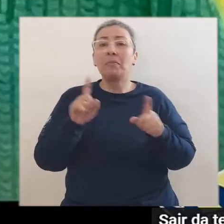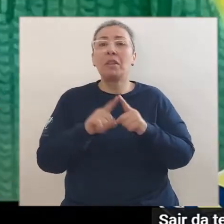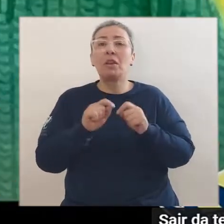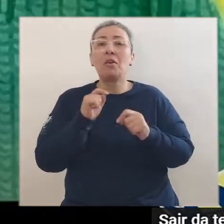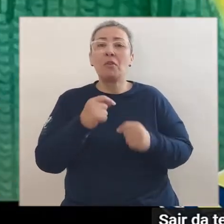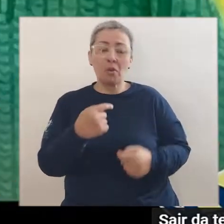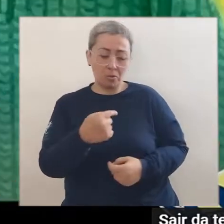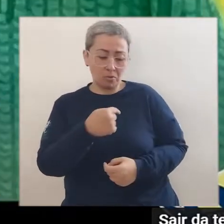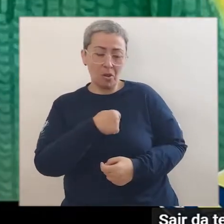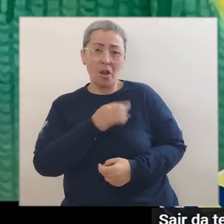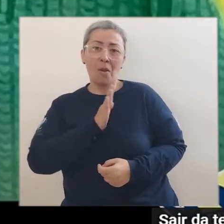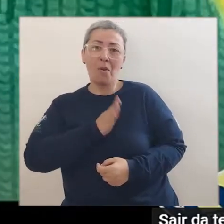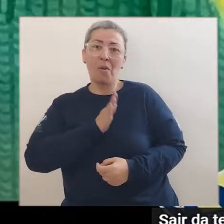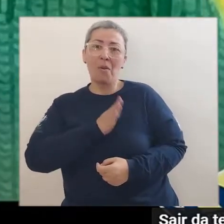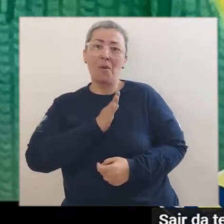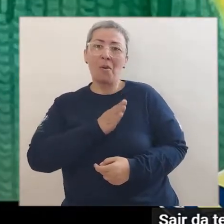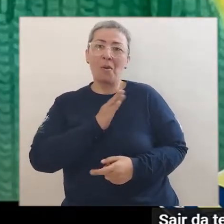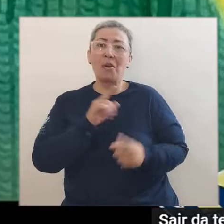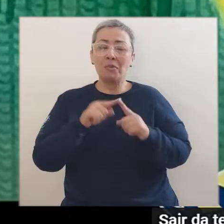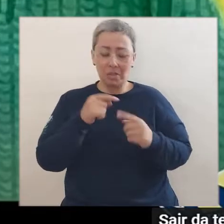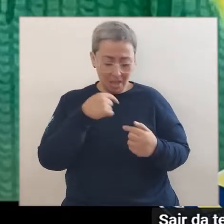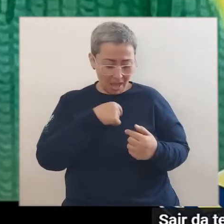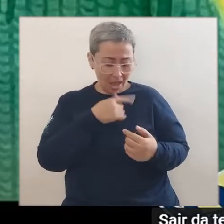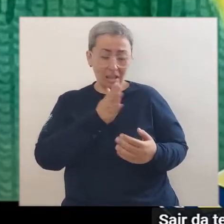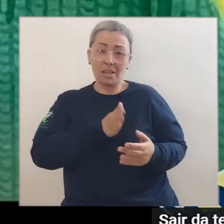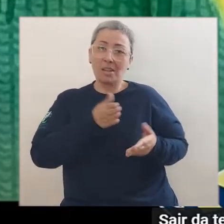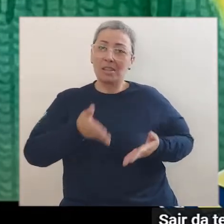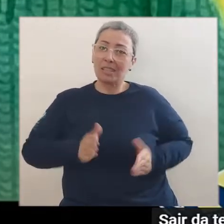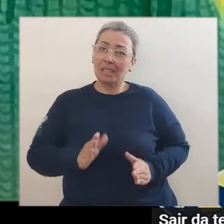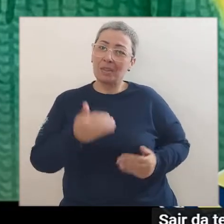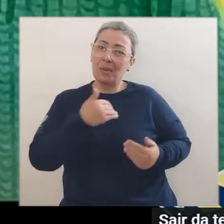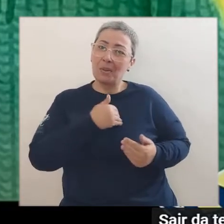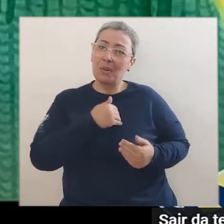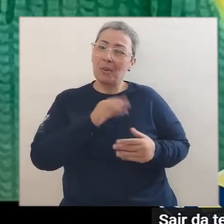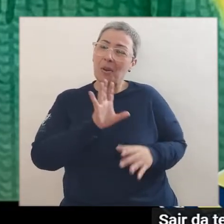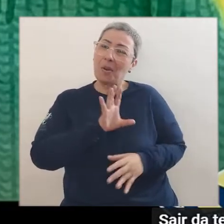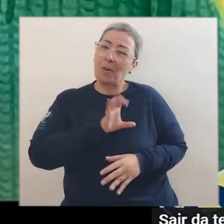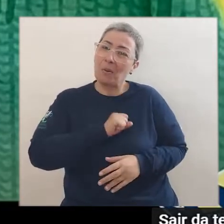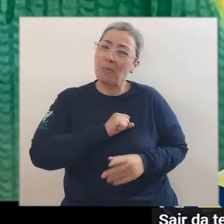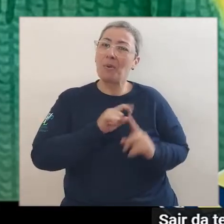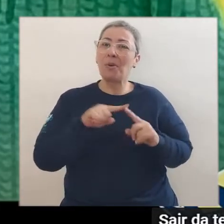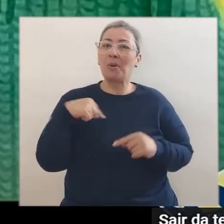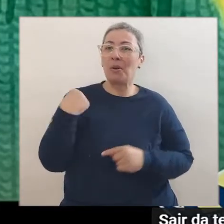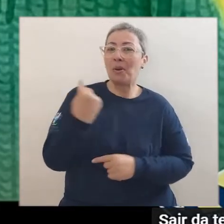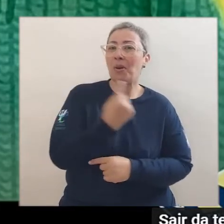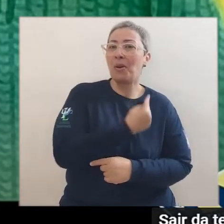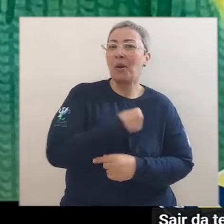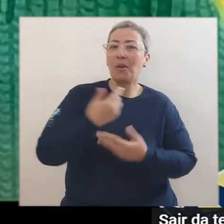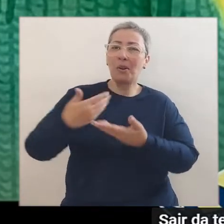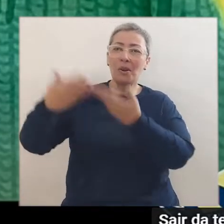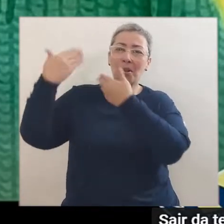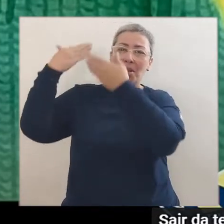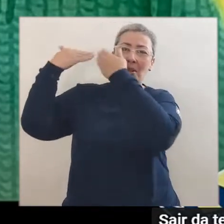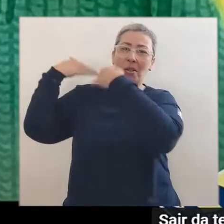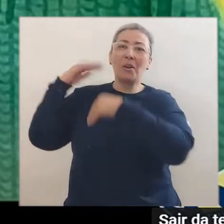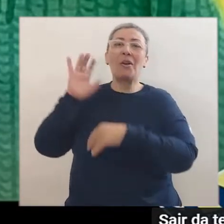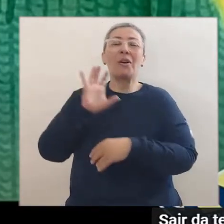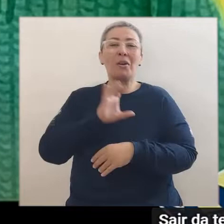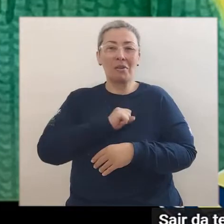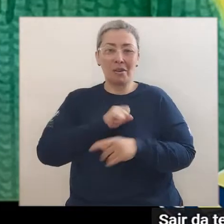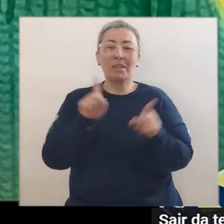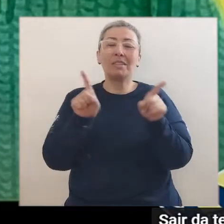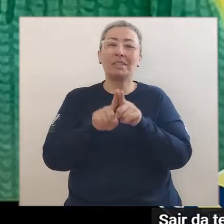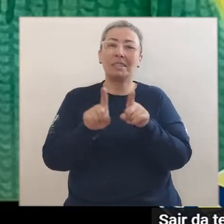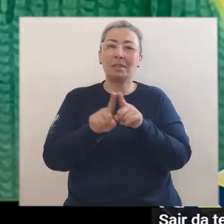He points to his heart. You are from here. From my love and the love of all